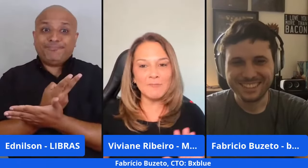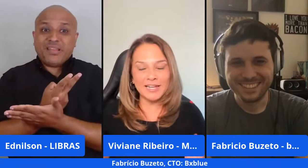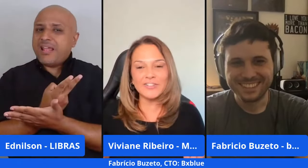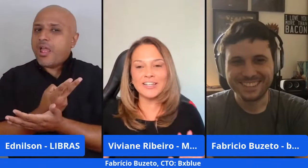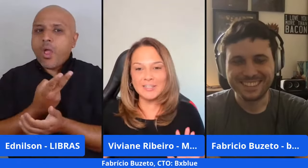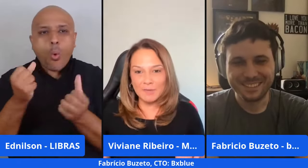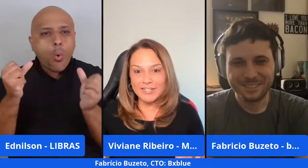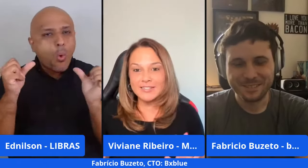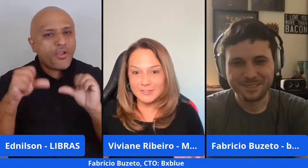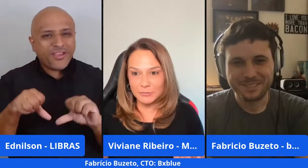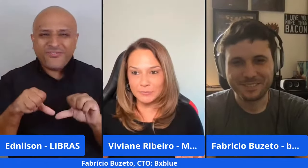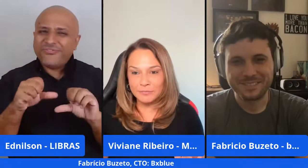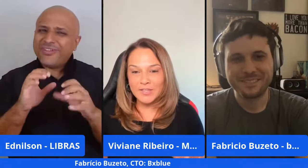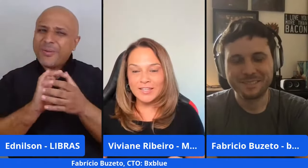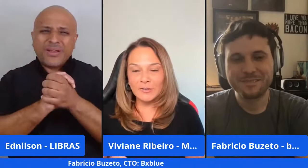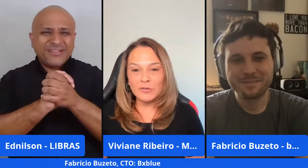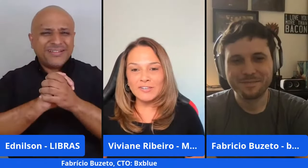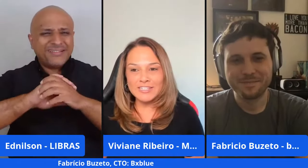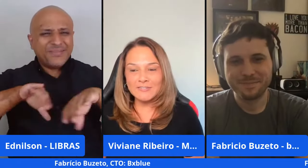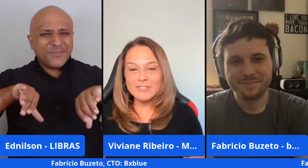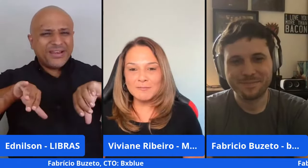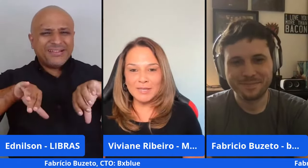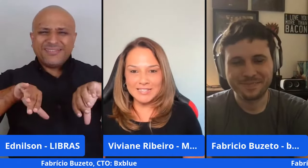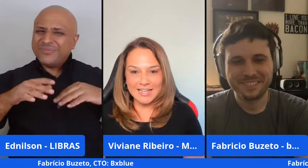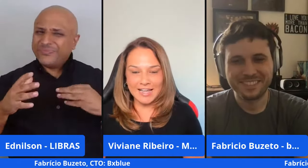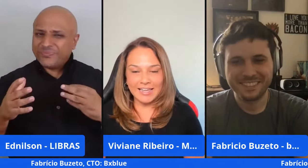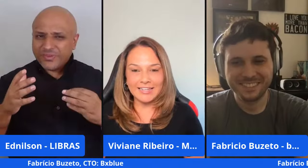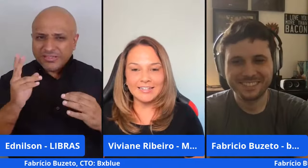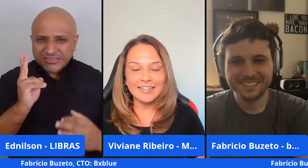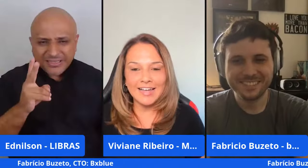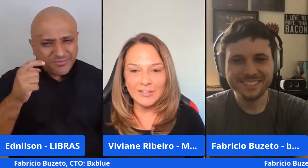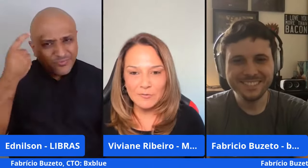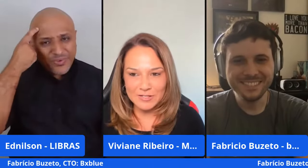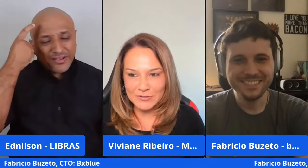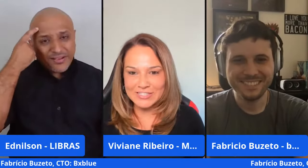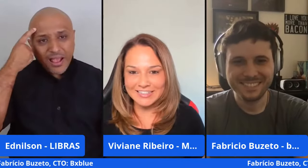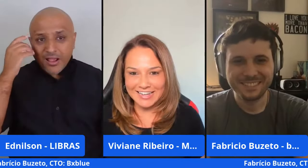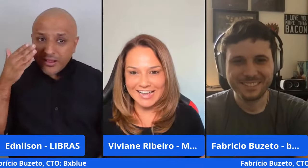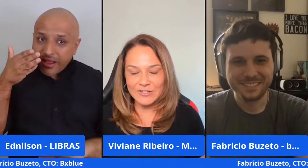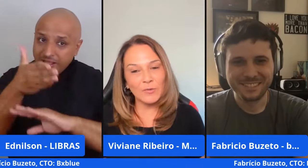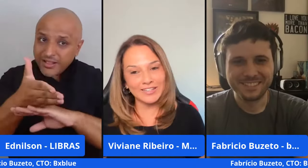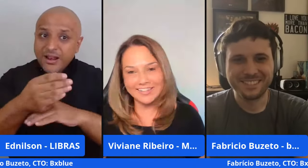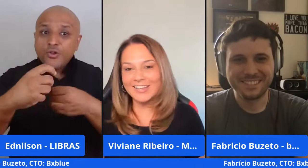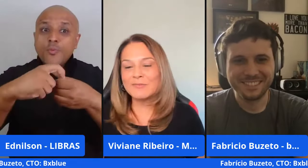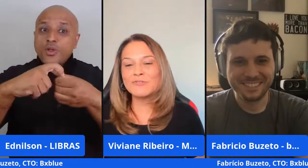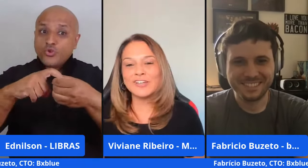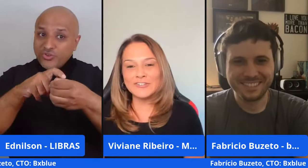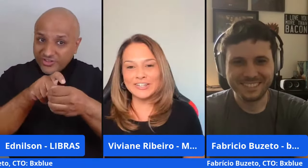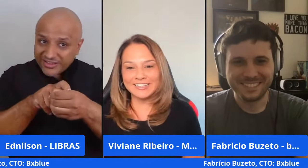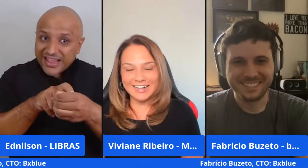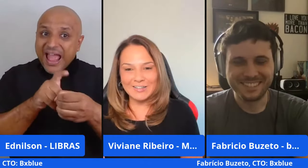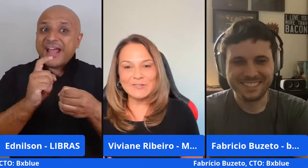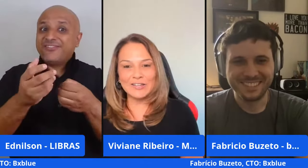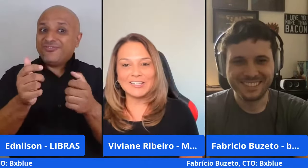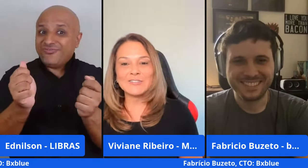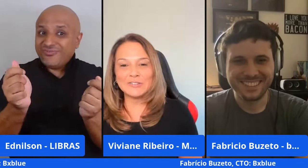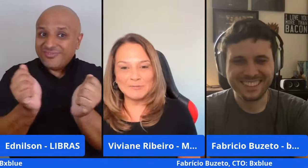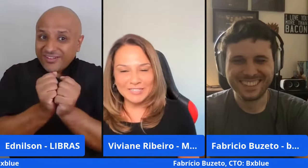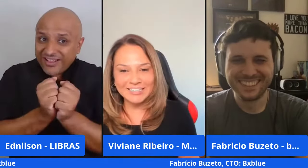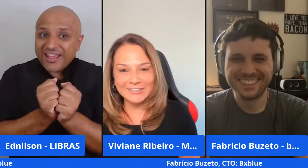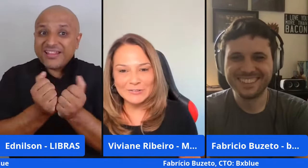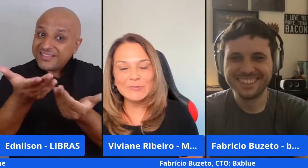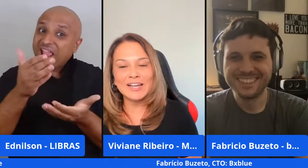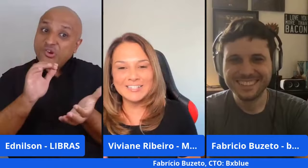horrível olhar a parte da separação então toda vez que você pensar em entrar numa sociedade ou até daqui a pouco ficar de que entrar num